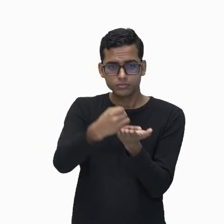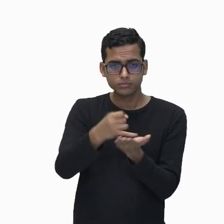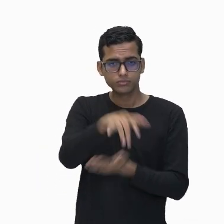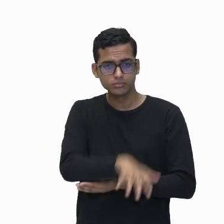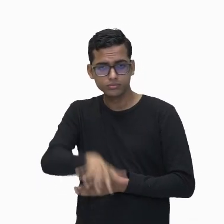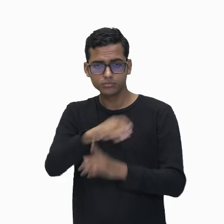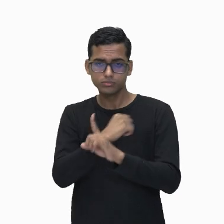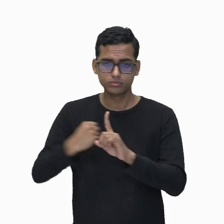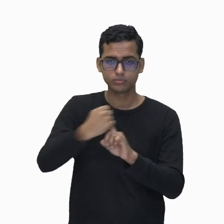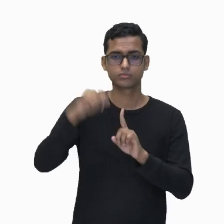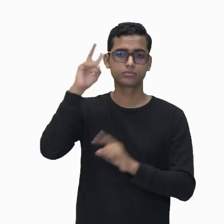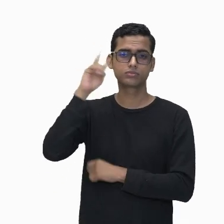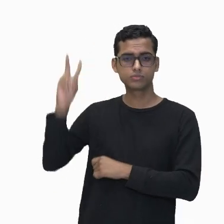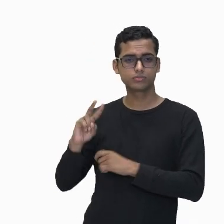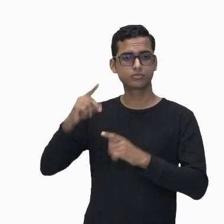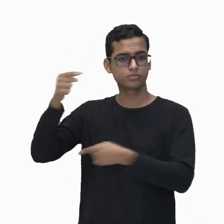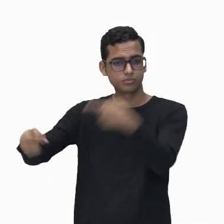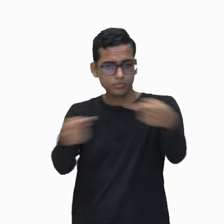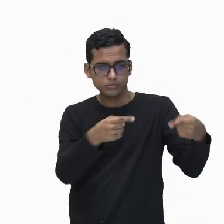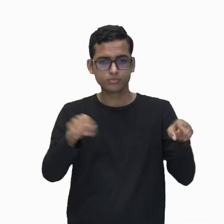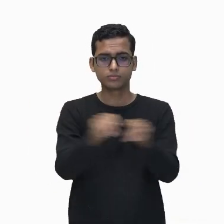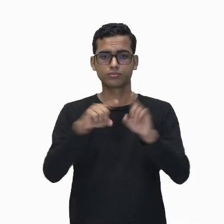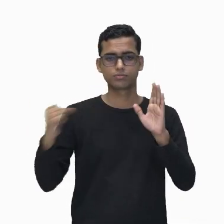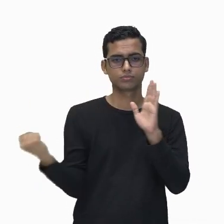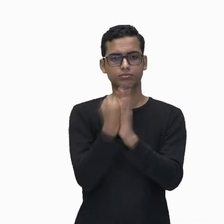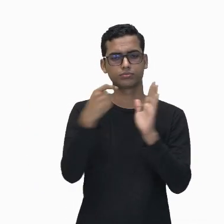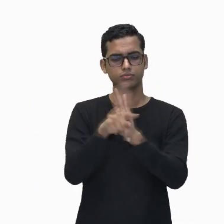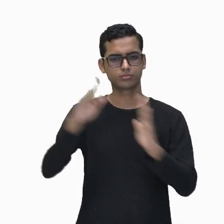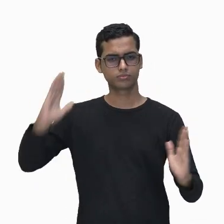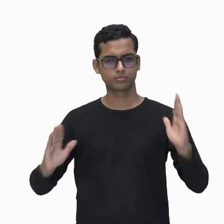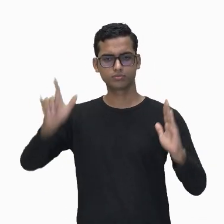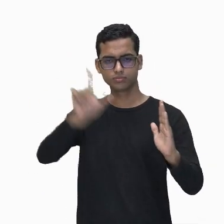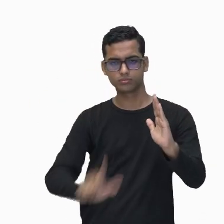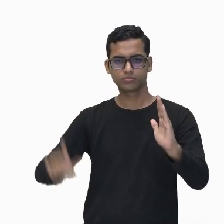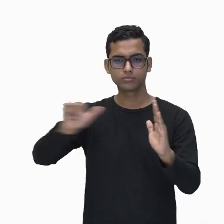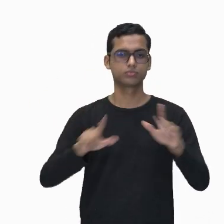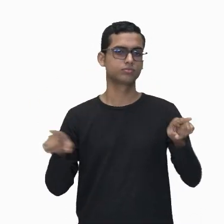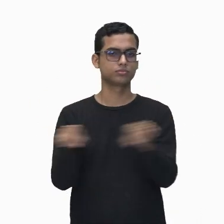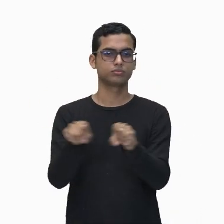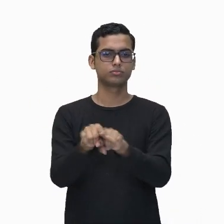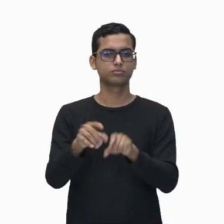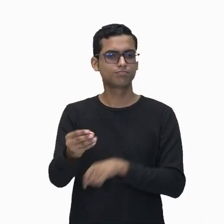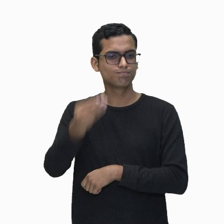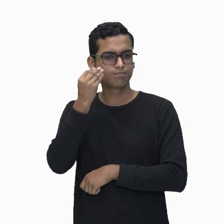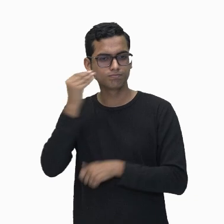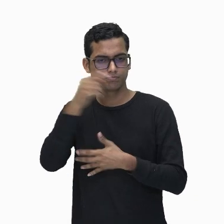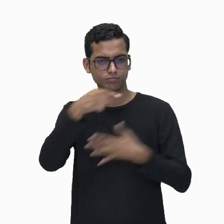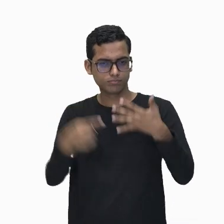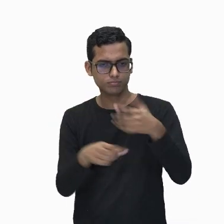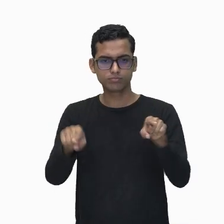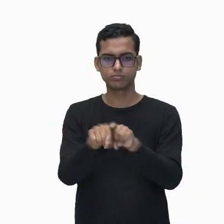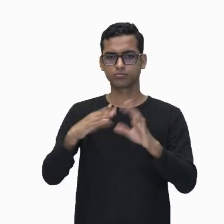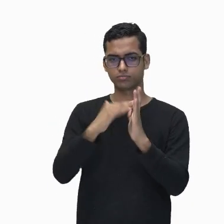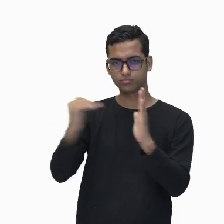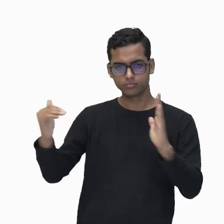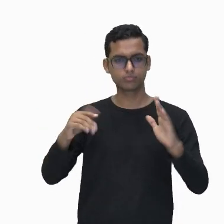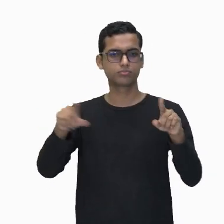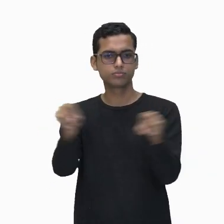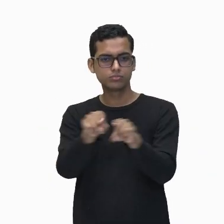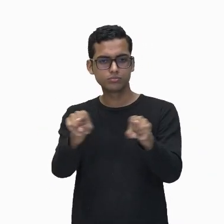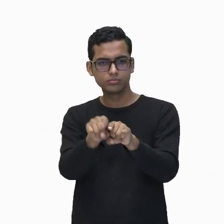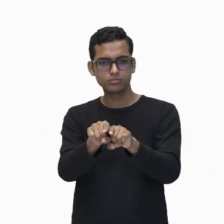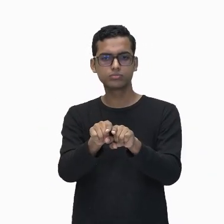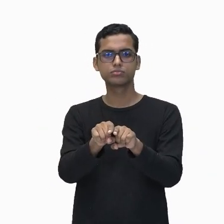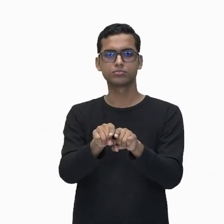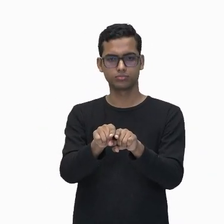aspectos sociais, históricos e políticos que marcaram o período literário. Observações quanto